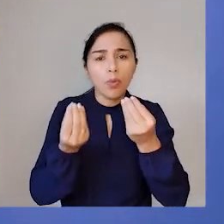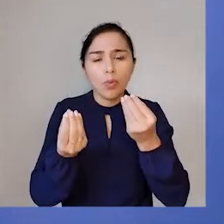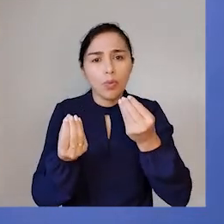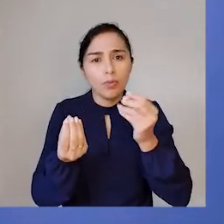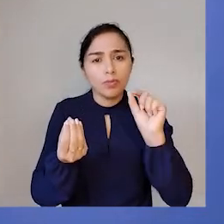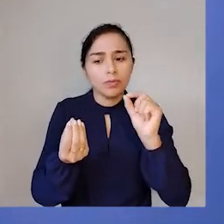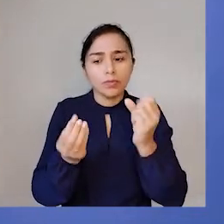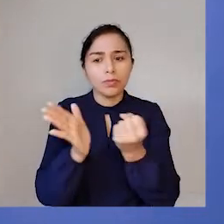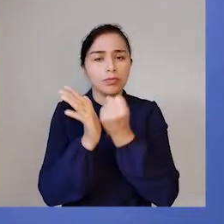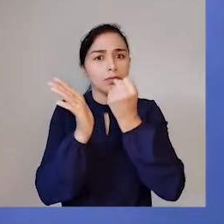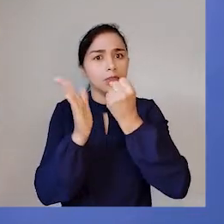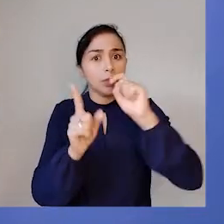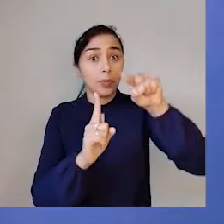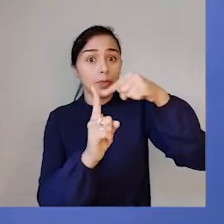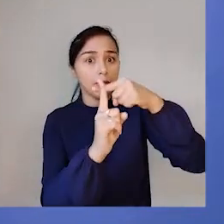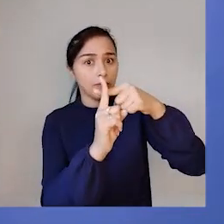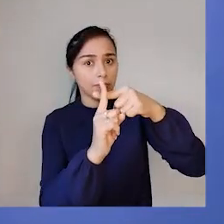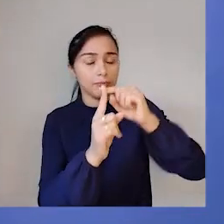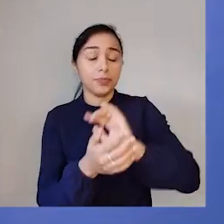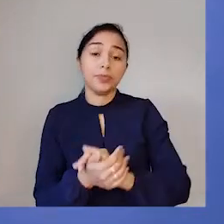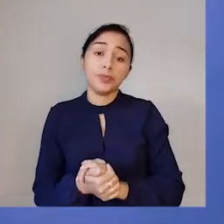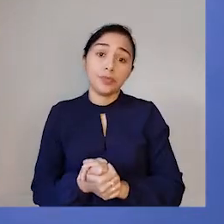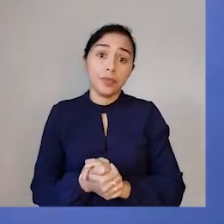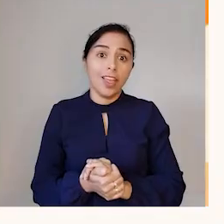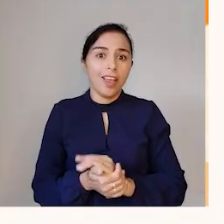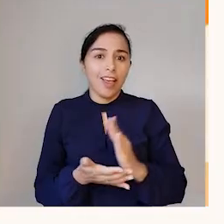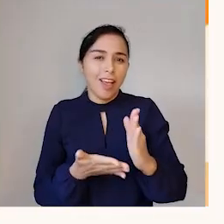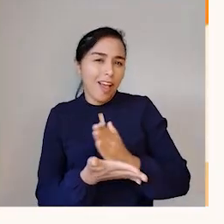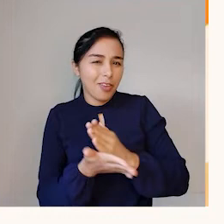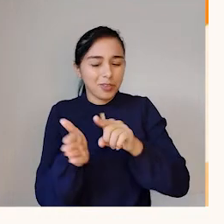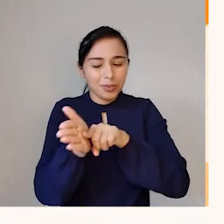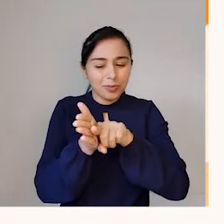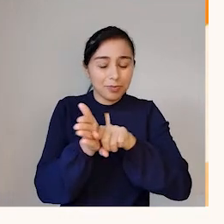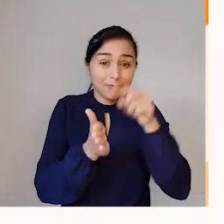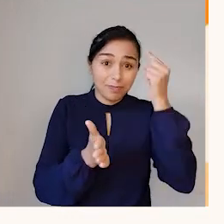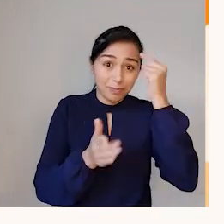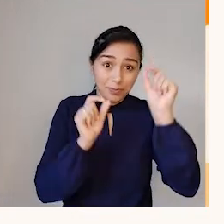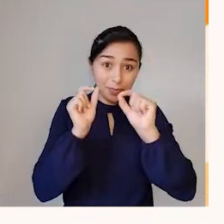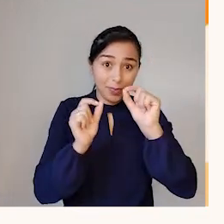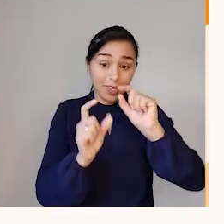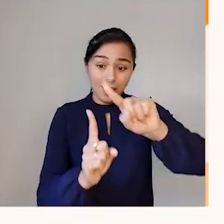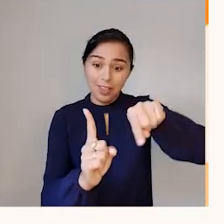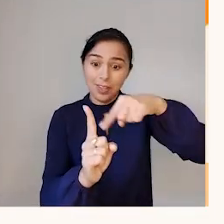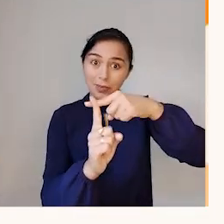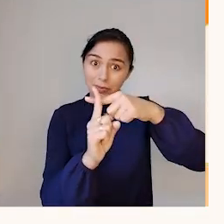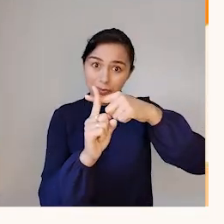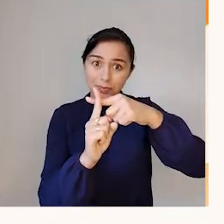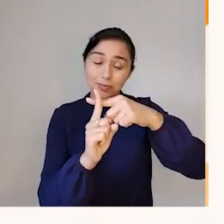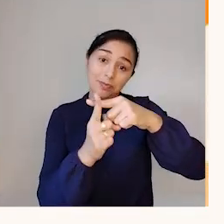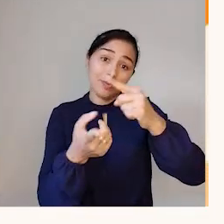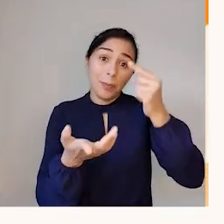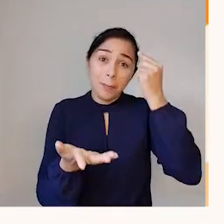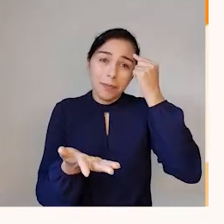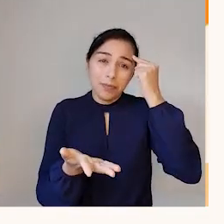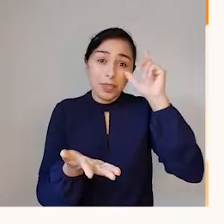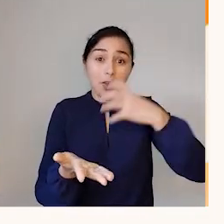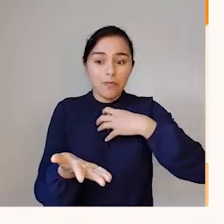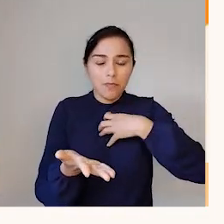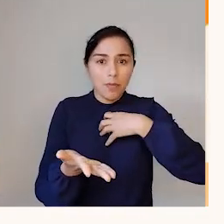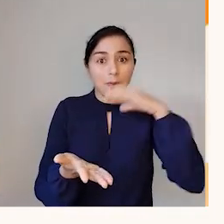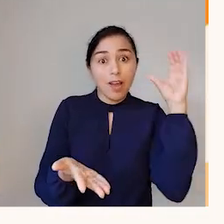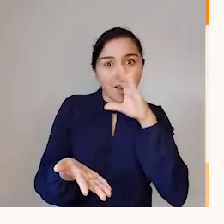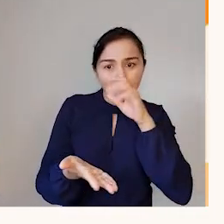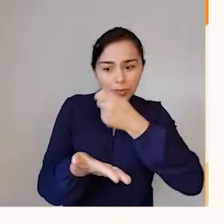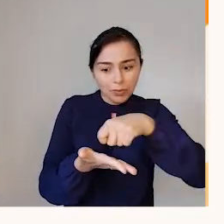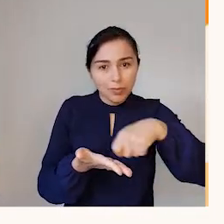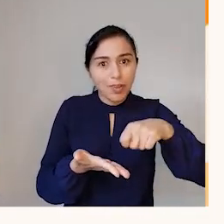O que os estudiosos também falam é que, provavelmente, a cruzinha nasceu da maneira rápida de se escrever o